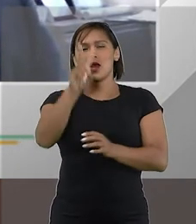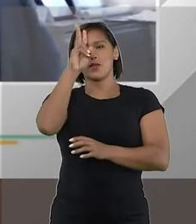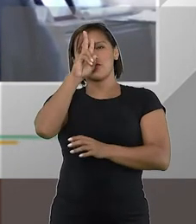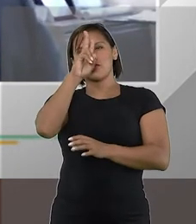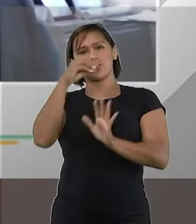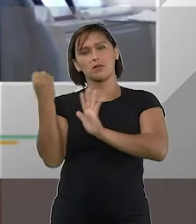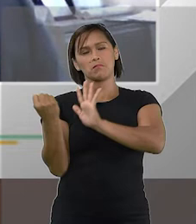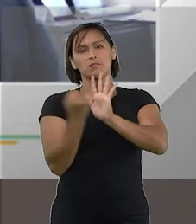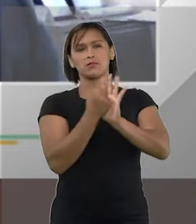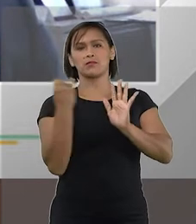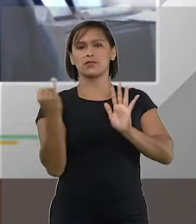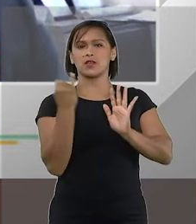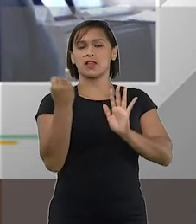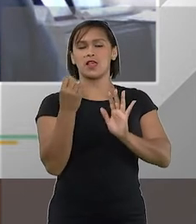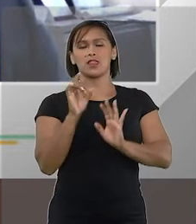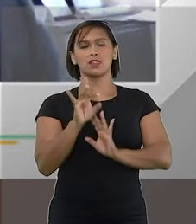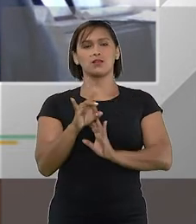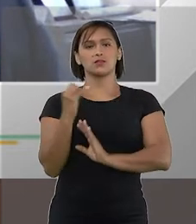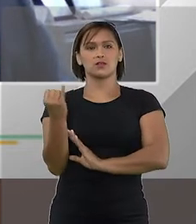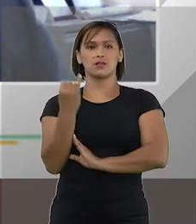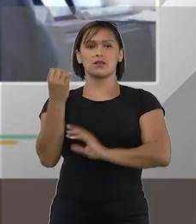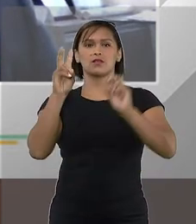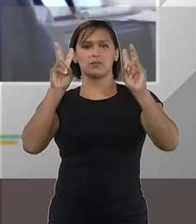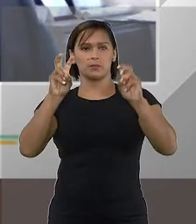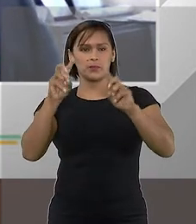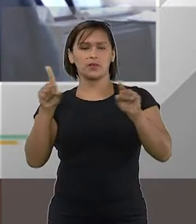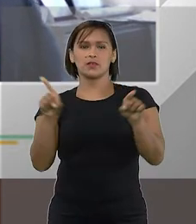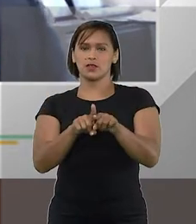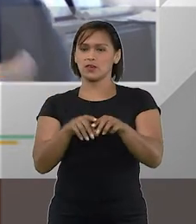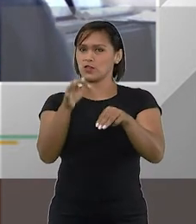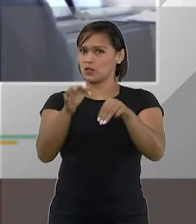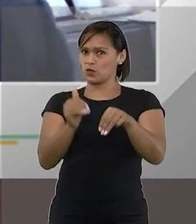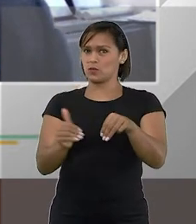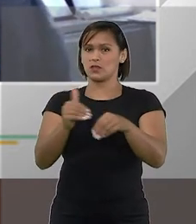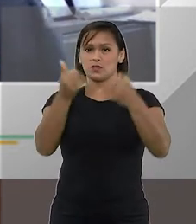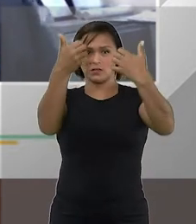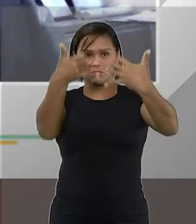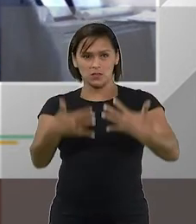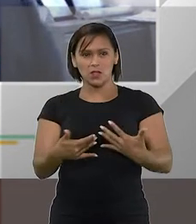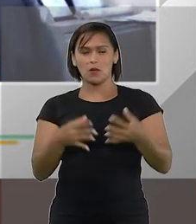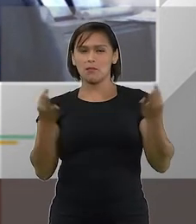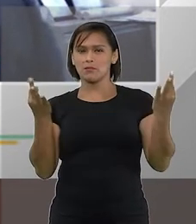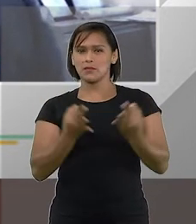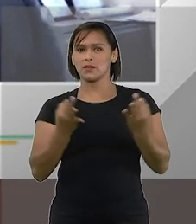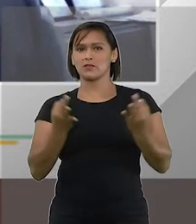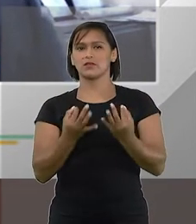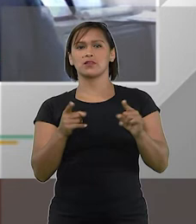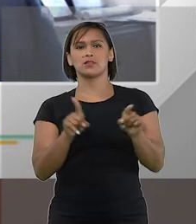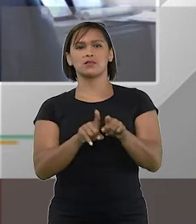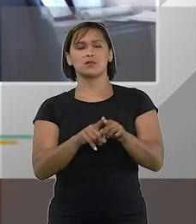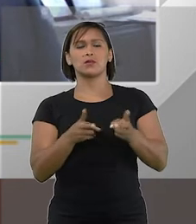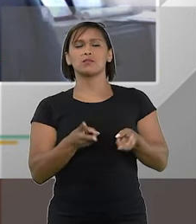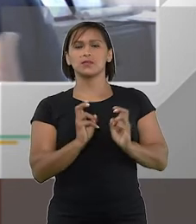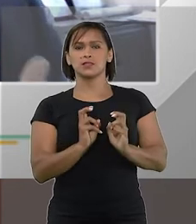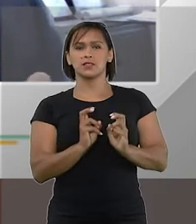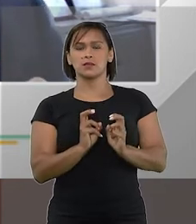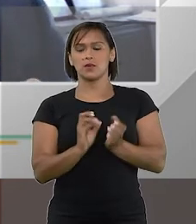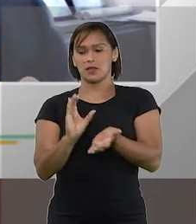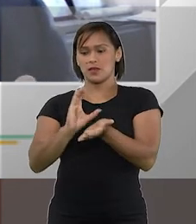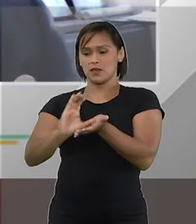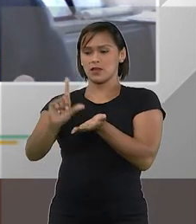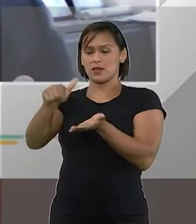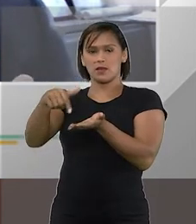histórico não só pela importância do tema e o ministro colocou muito bem né veja quem